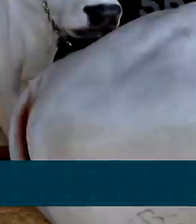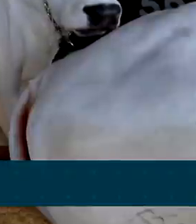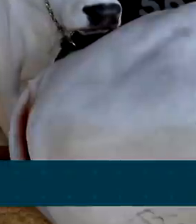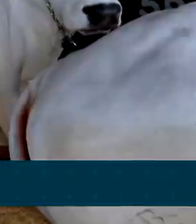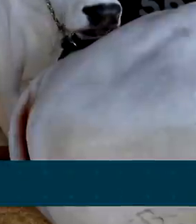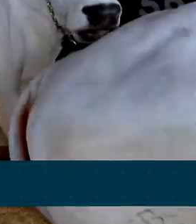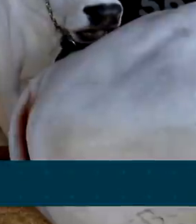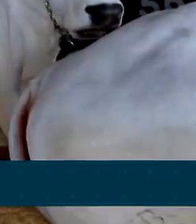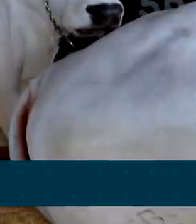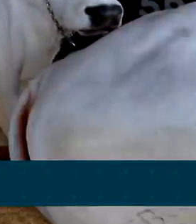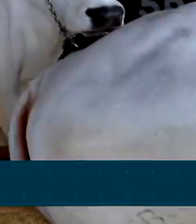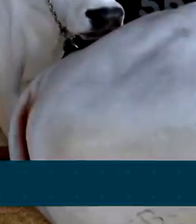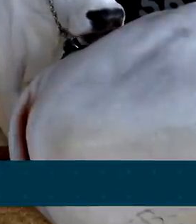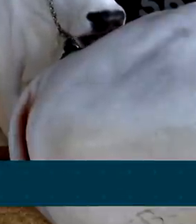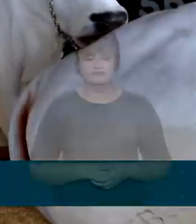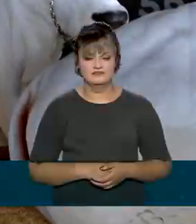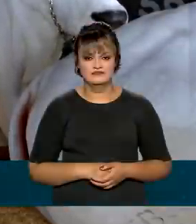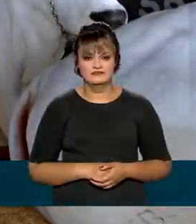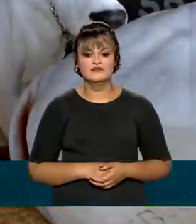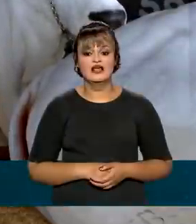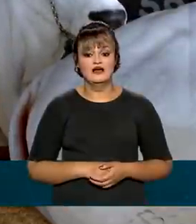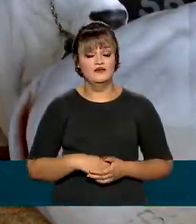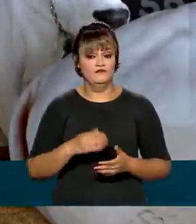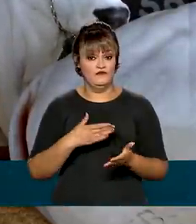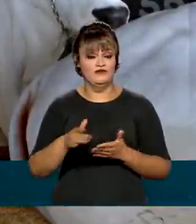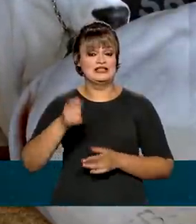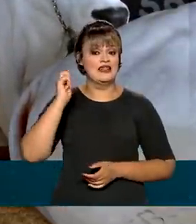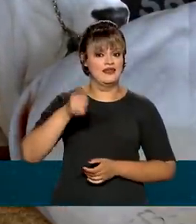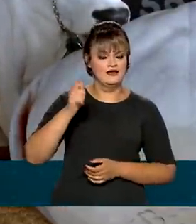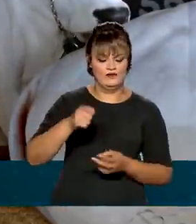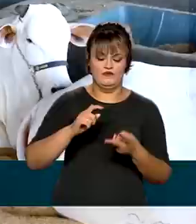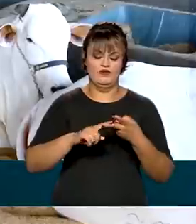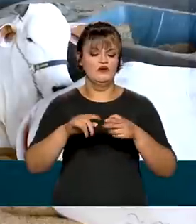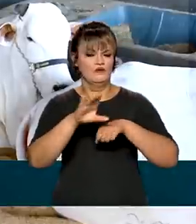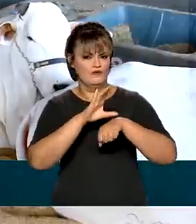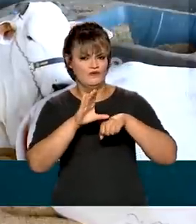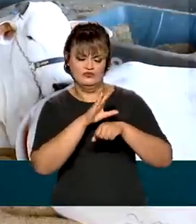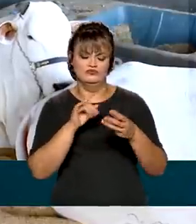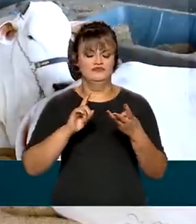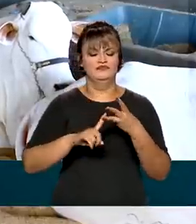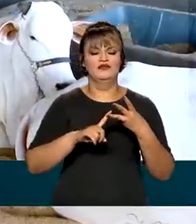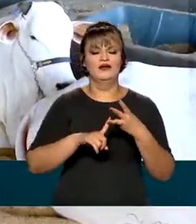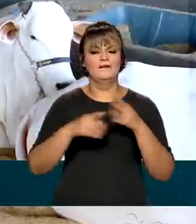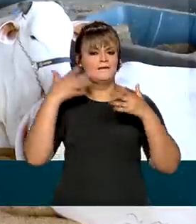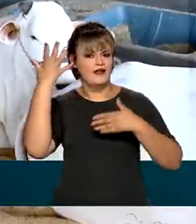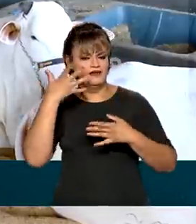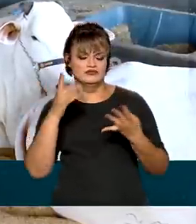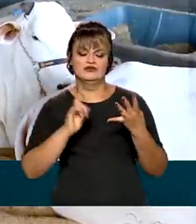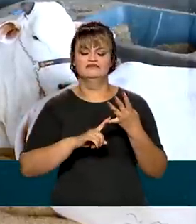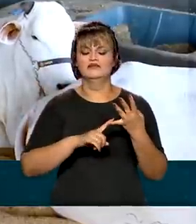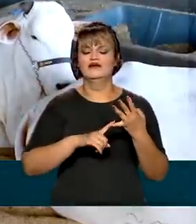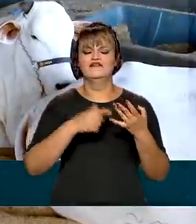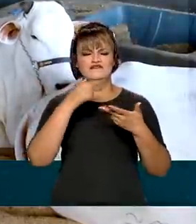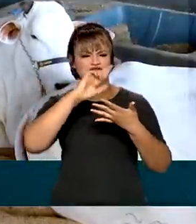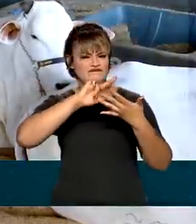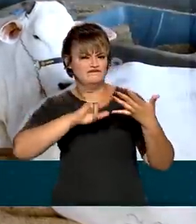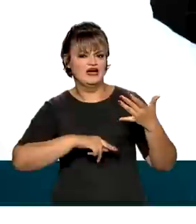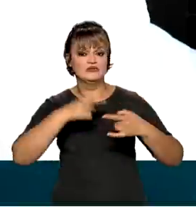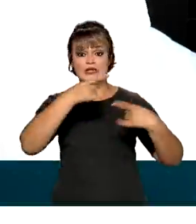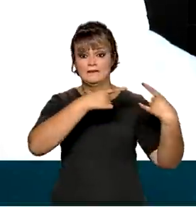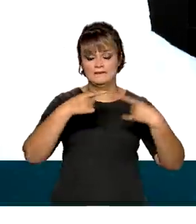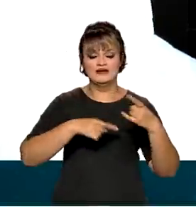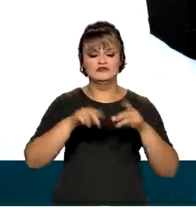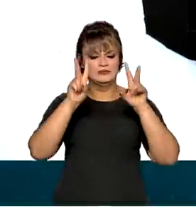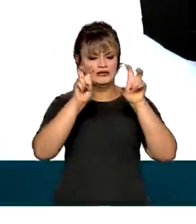todos. Durante a Expo Zebu, serão realizados leilões, concursos leiteiros, exposições, palestras, cursos e debates